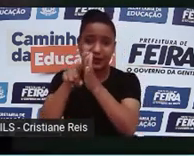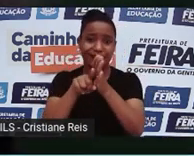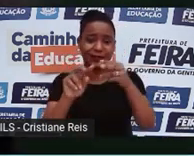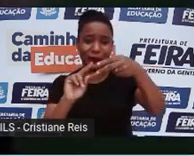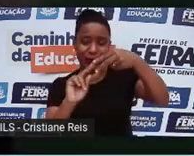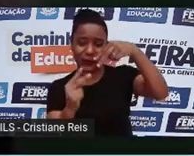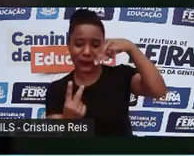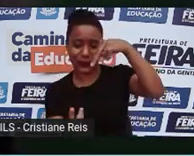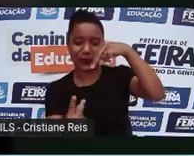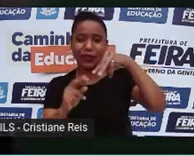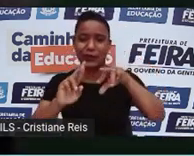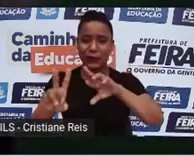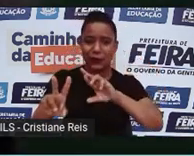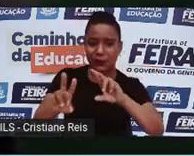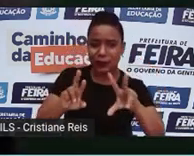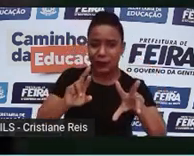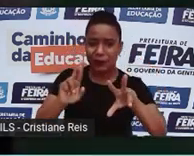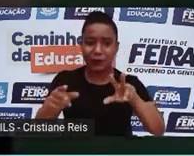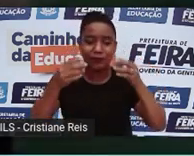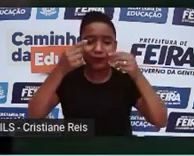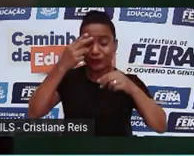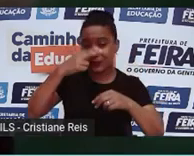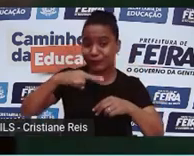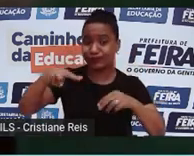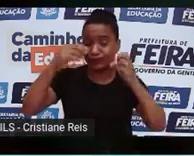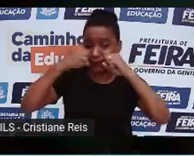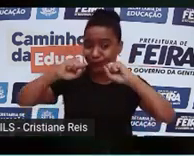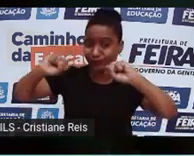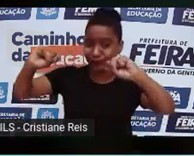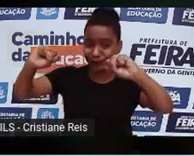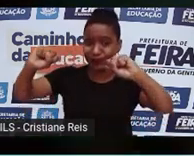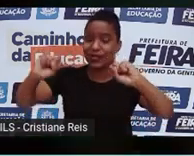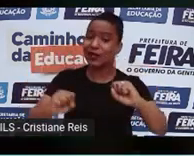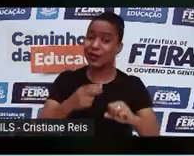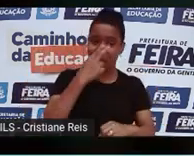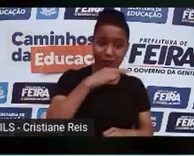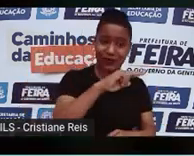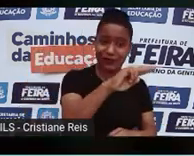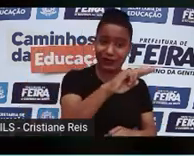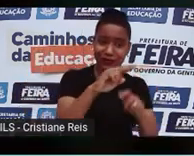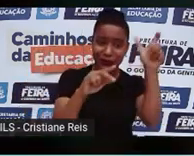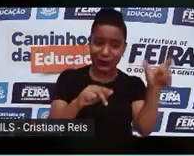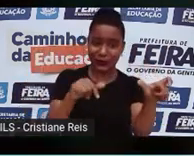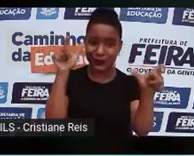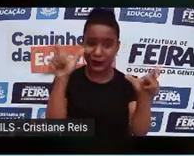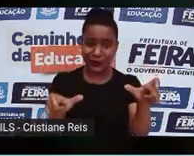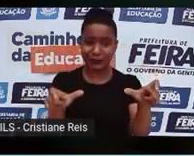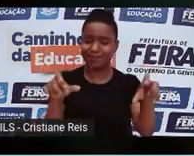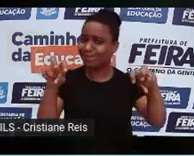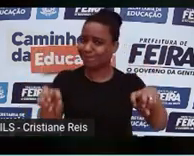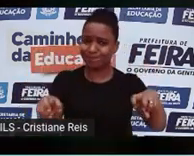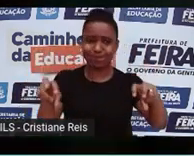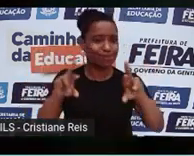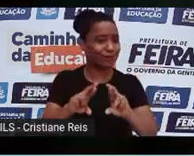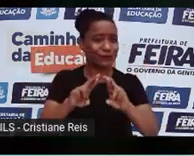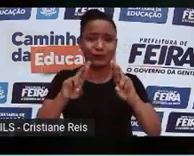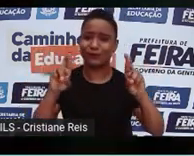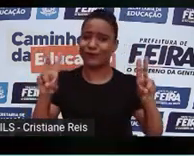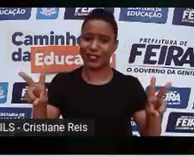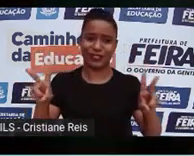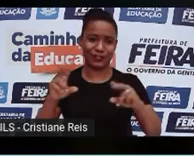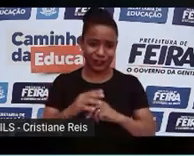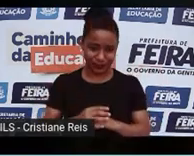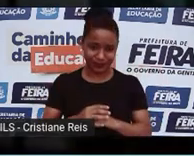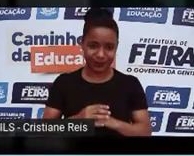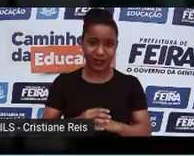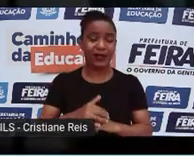entre o mamute e o elefante asiático moderno. A maioria é neutro. E temos uma lista menor, de 50 a 100 genes, que devem